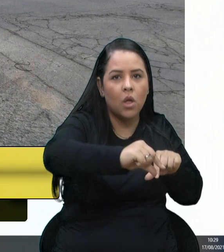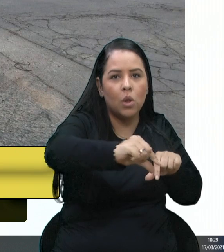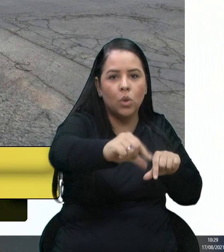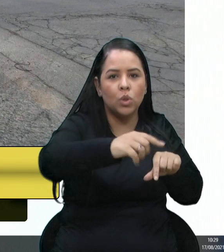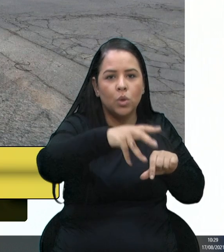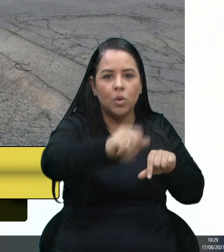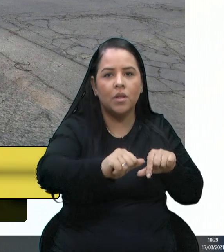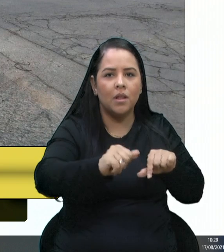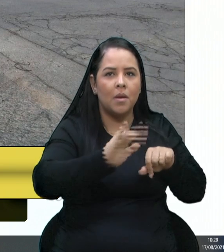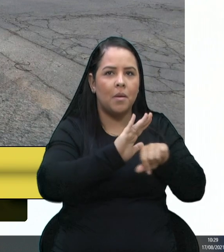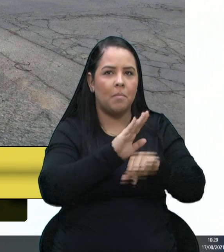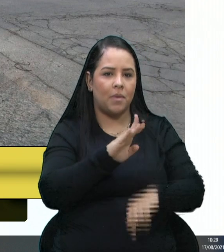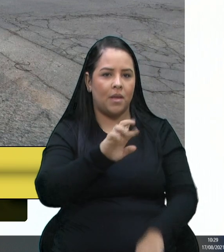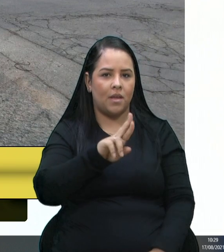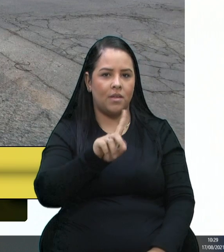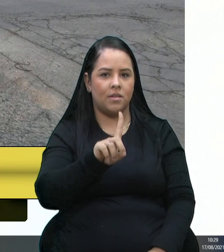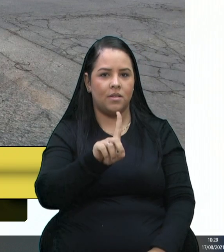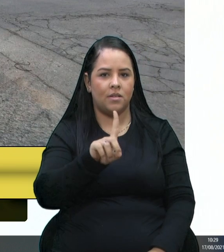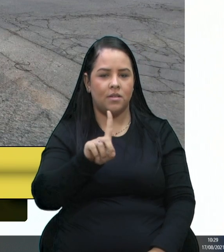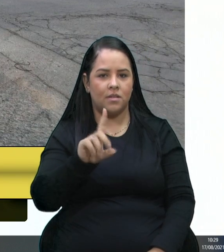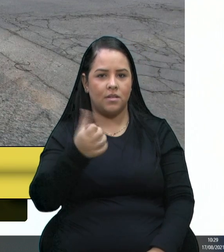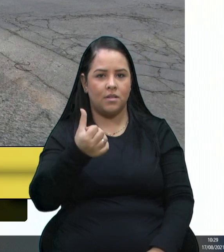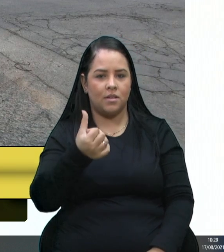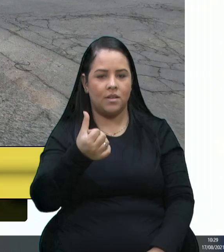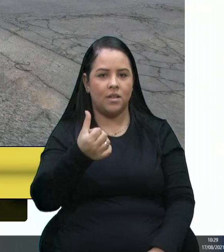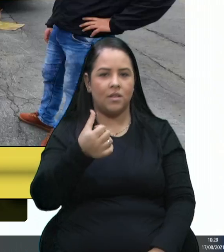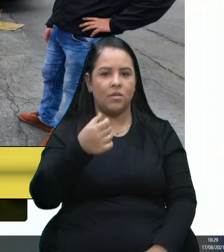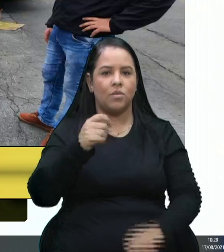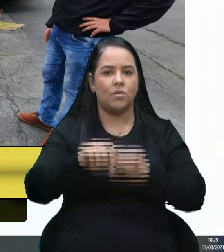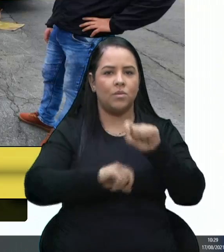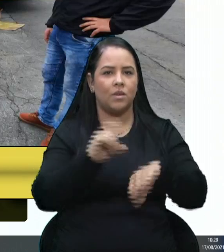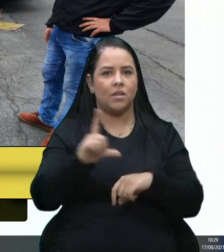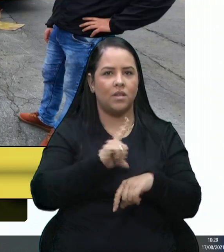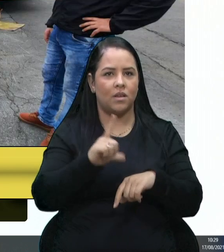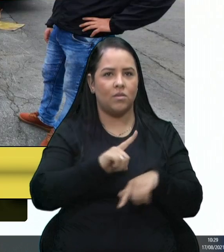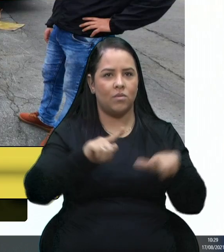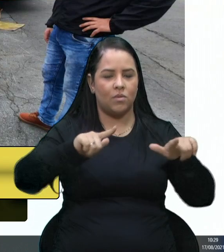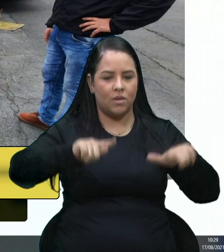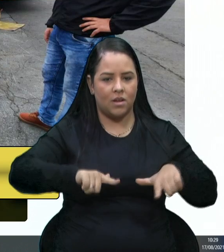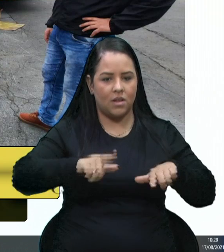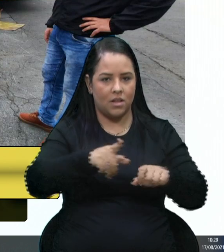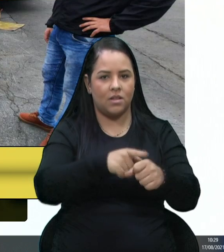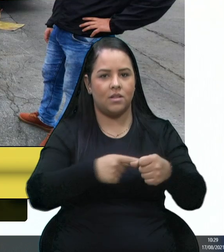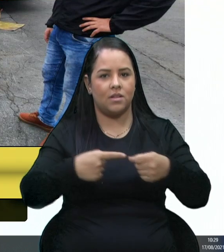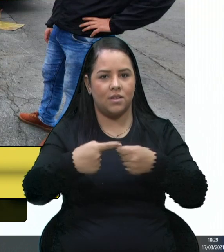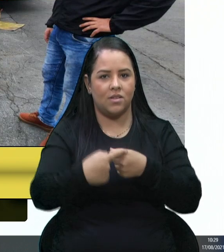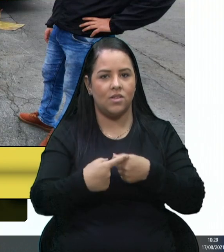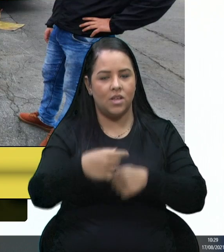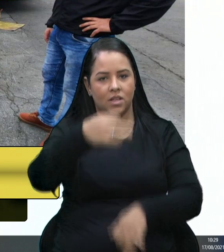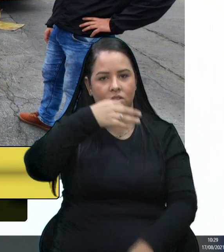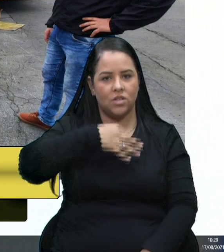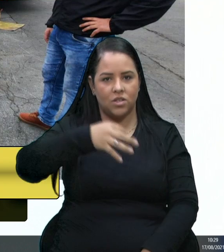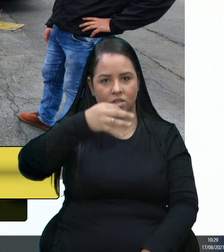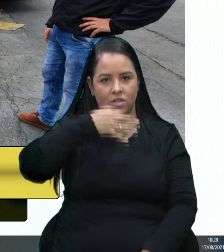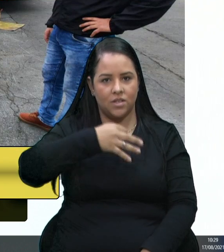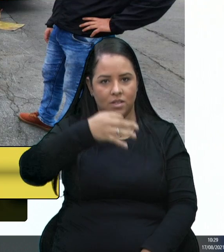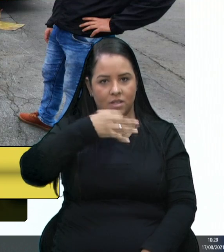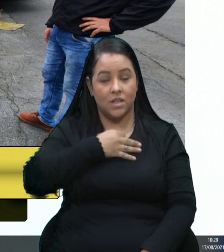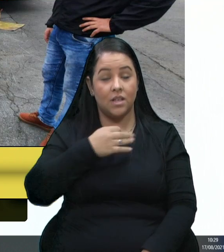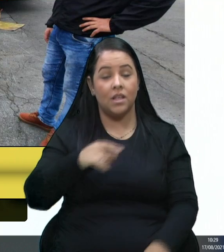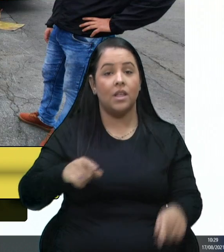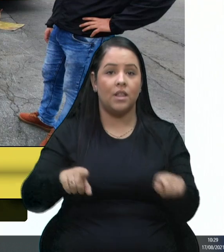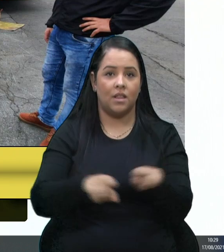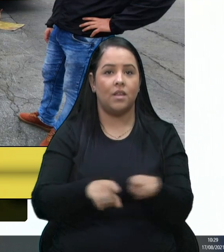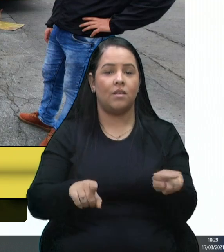É uma novidade que está sendo implantada na área urbana aqui de Caxias. Fica um pouco também